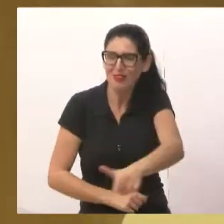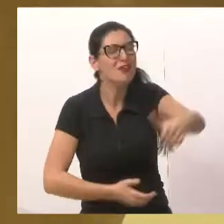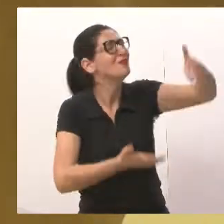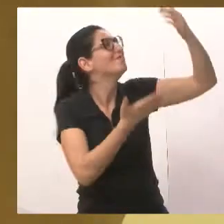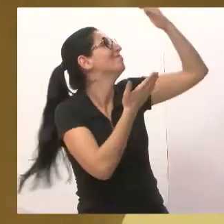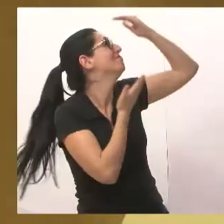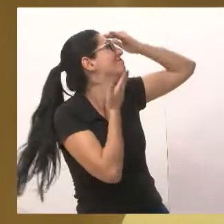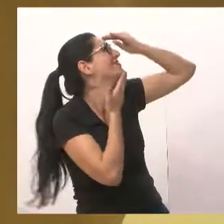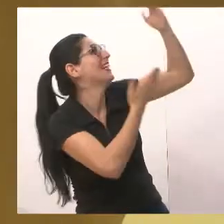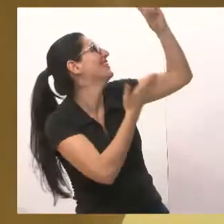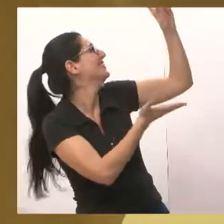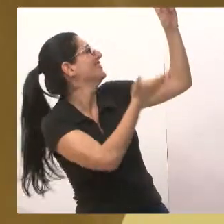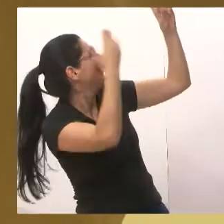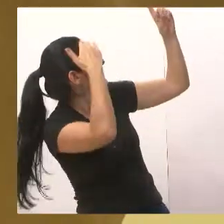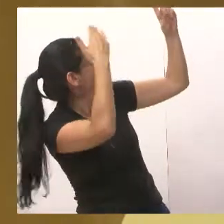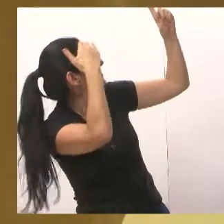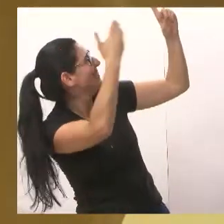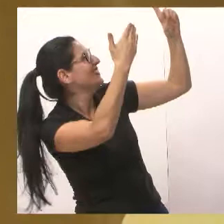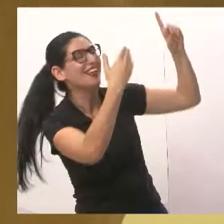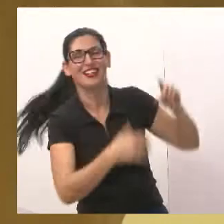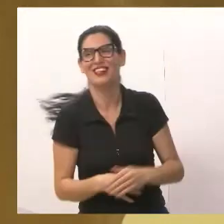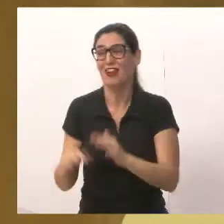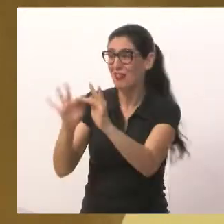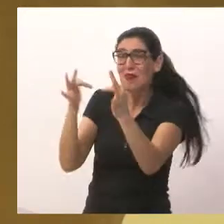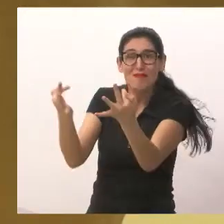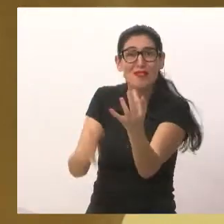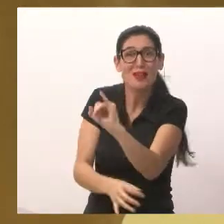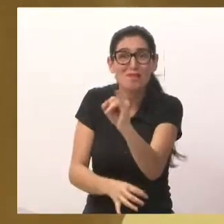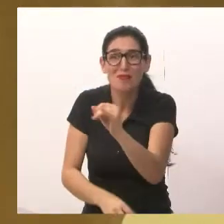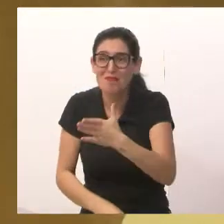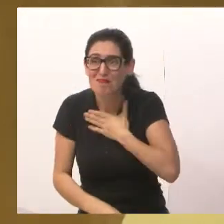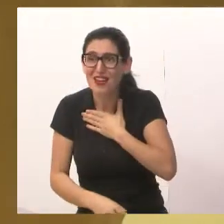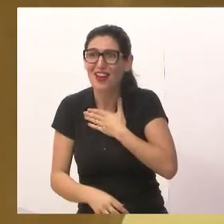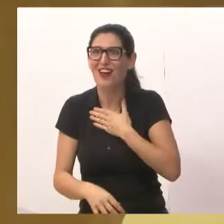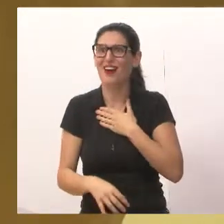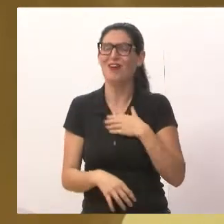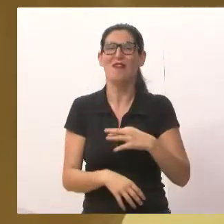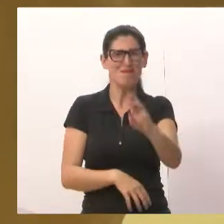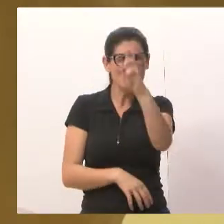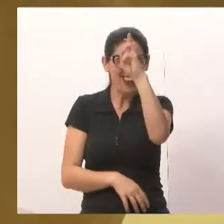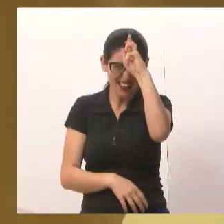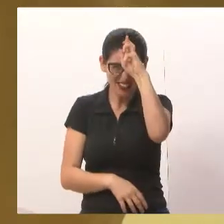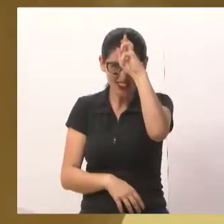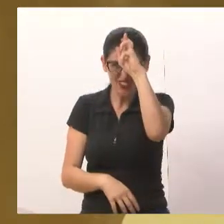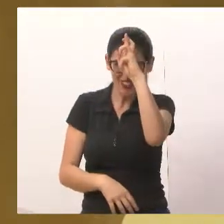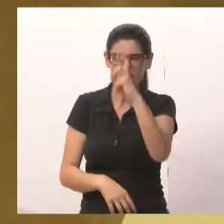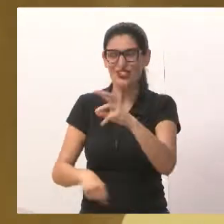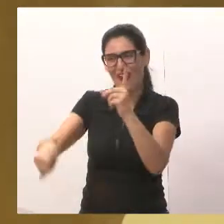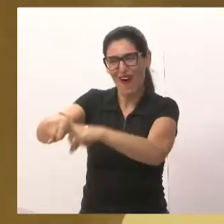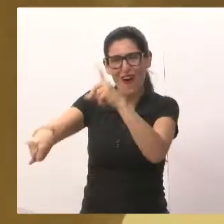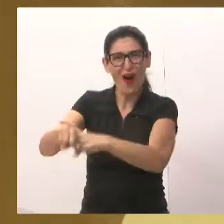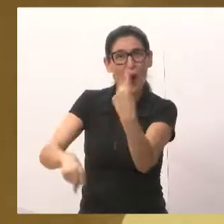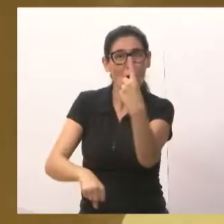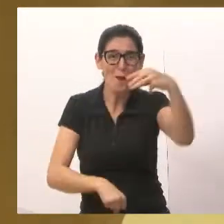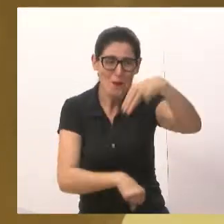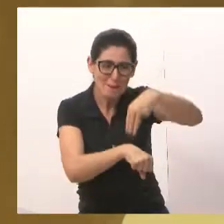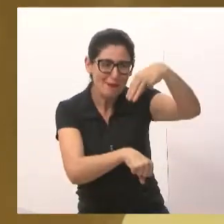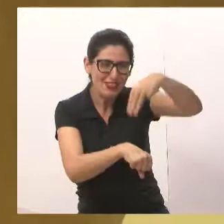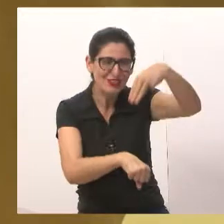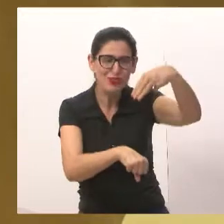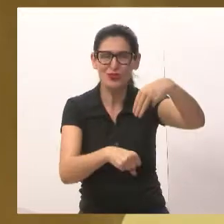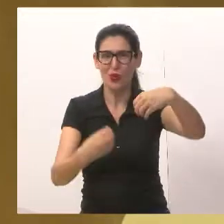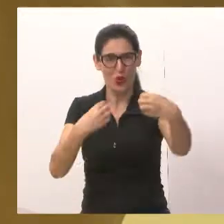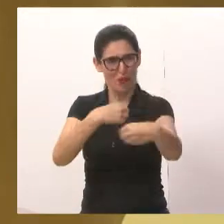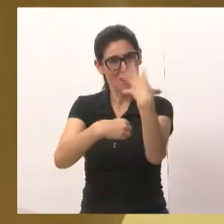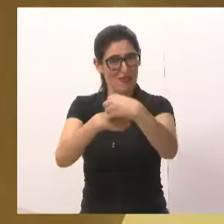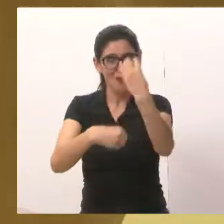Deus. A família Buscapé, meus irmãos, que desde da meia-noite um, estão mandando lembranças dos grandes